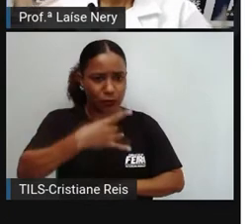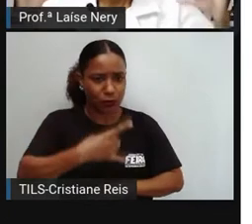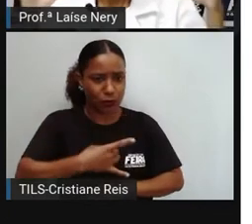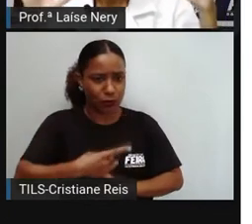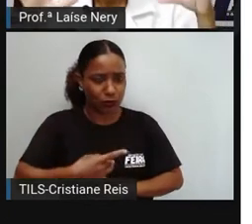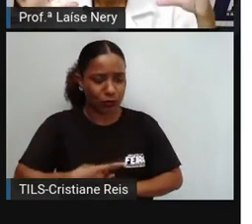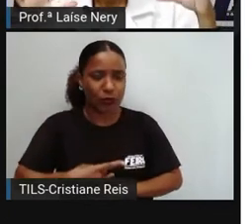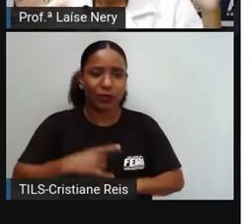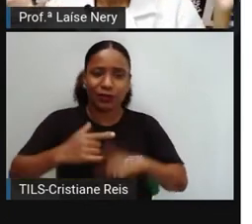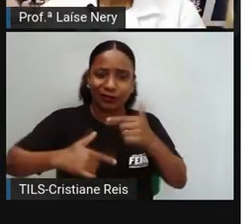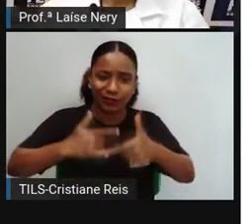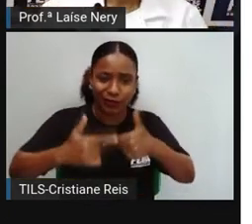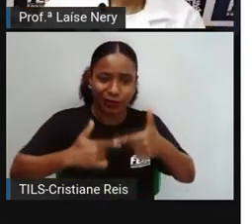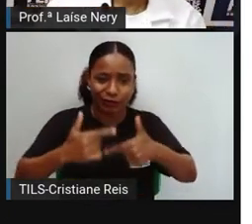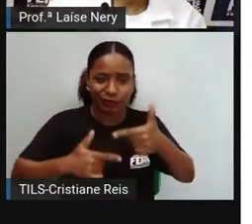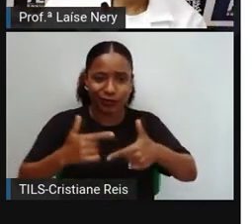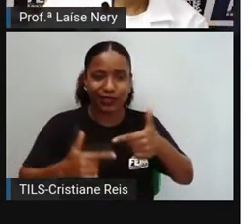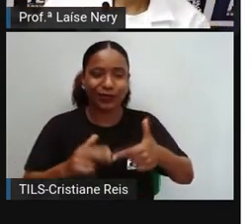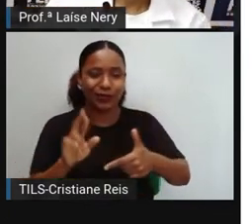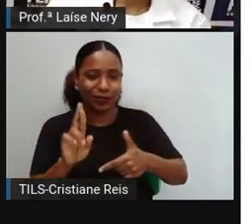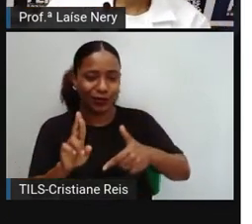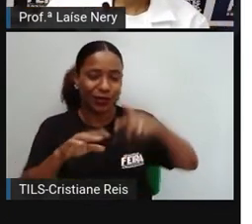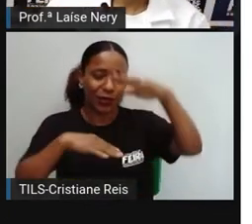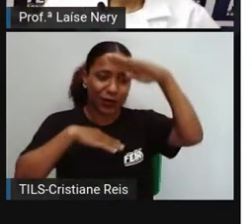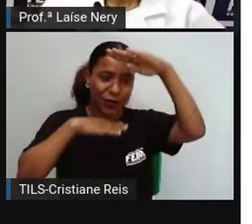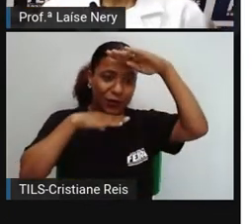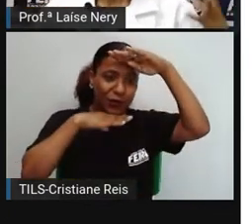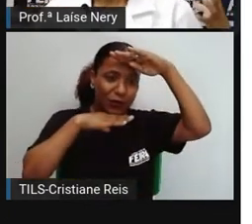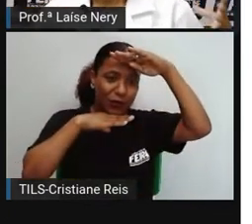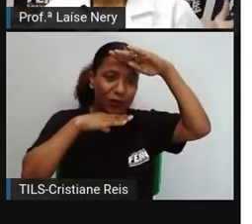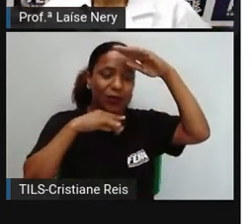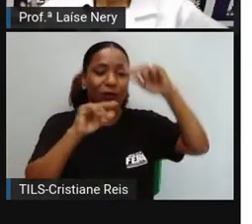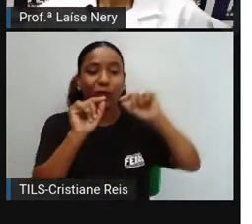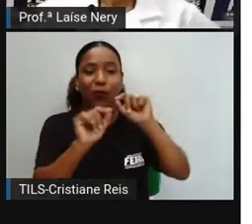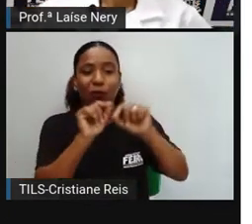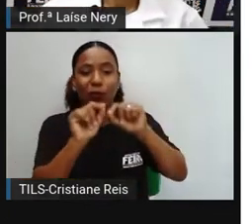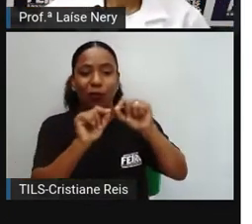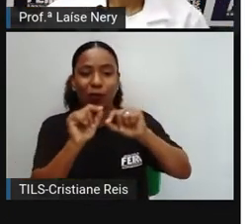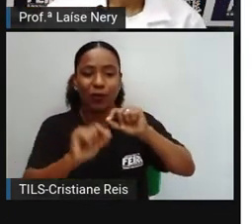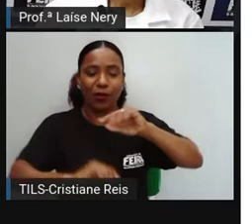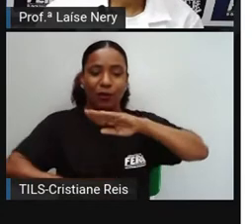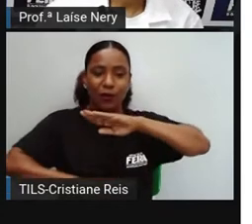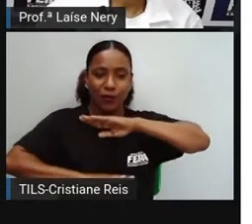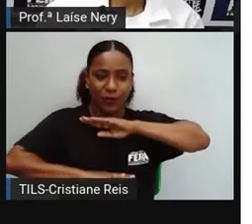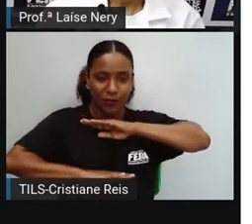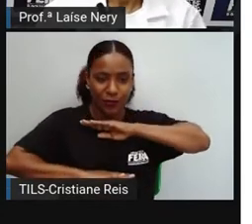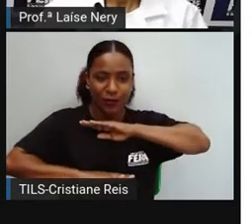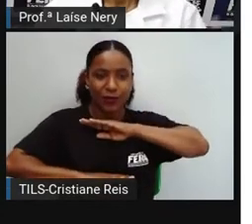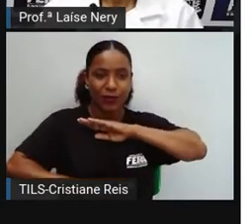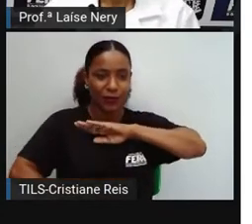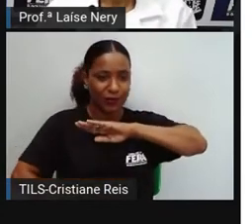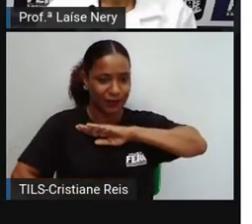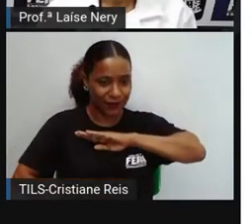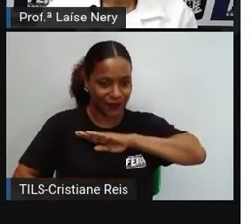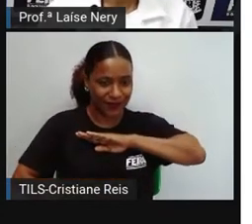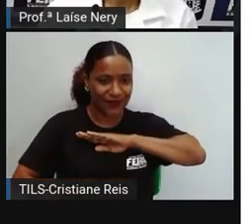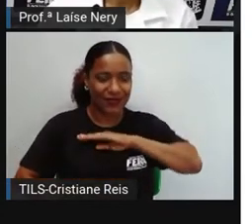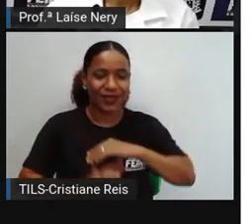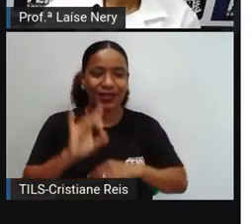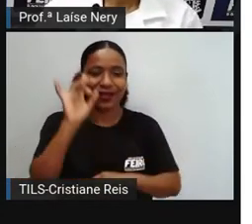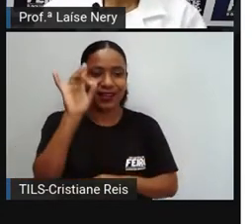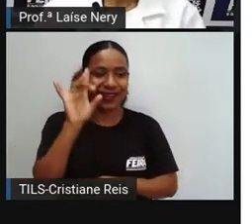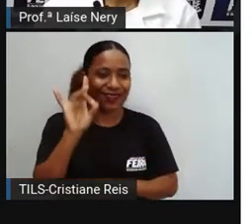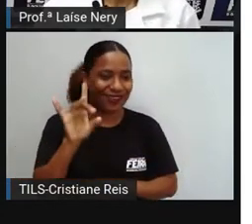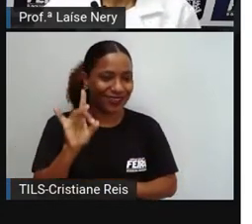A cabeça tem uma função diferente dos membros, o tronco também tem uma função diferente. Nessa aula, nós